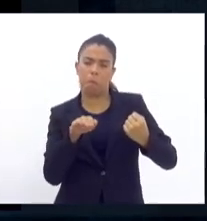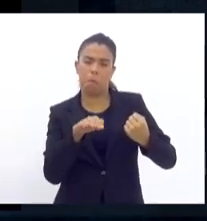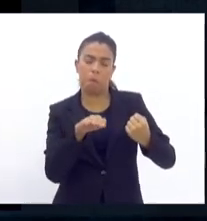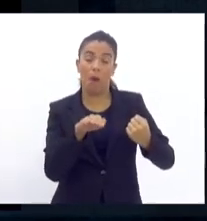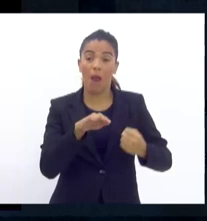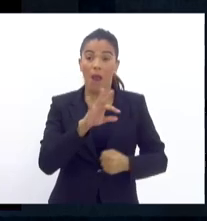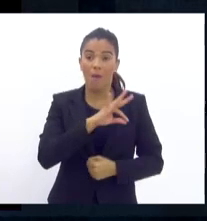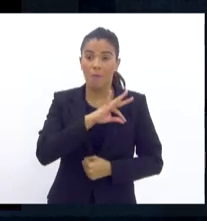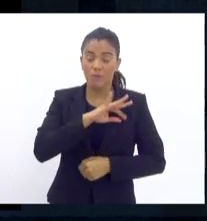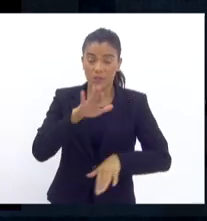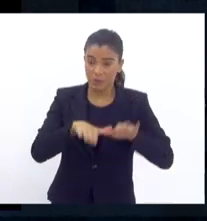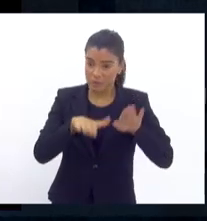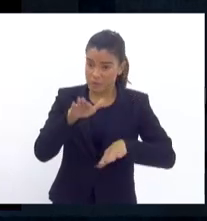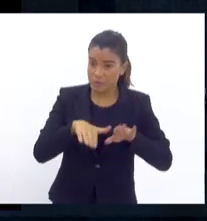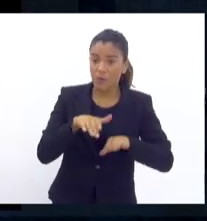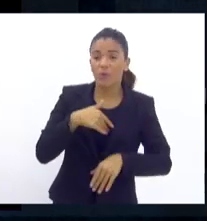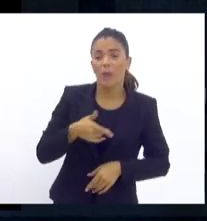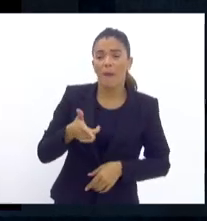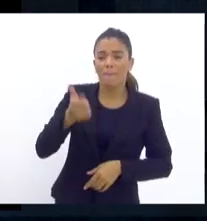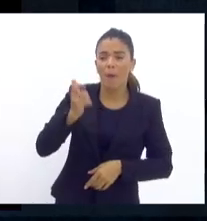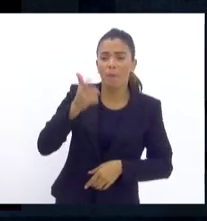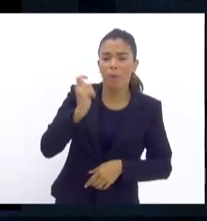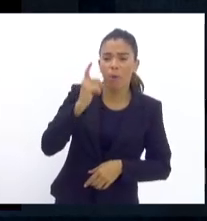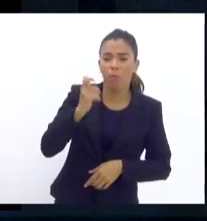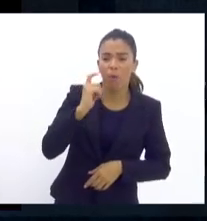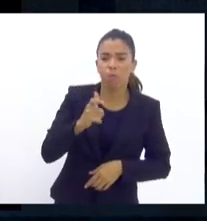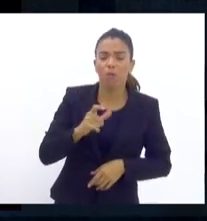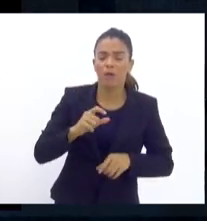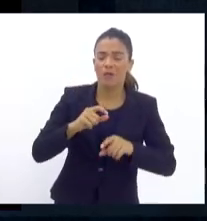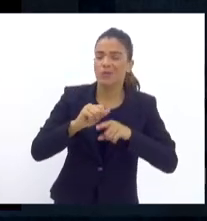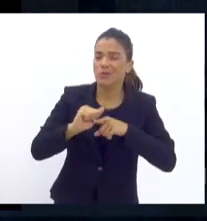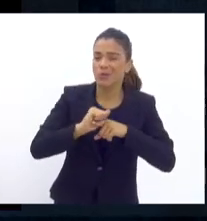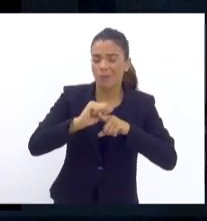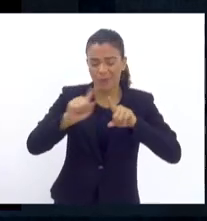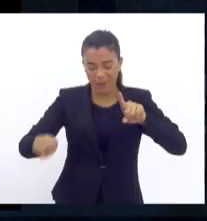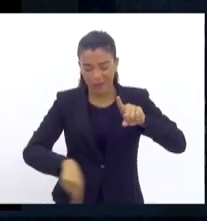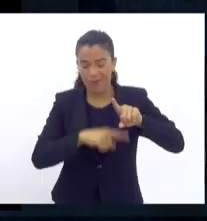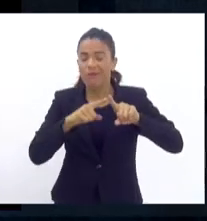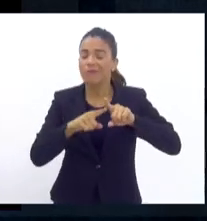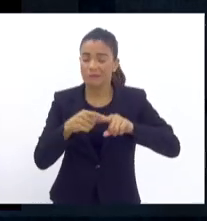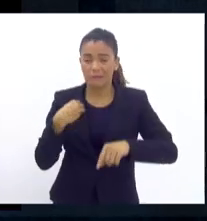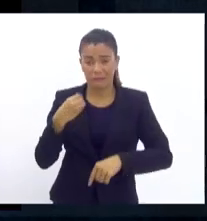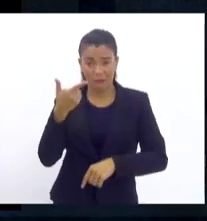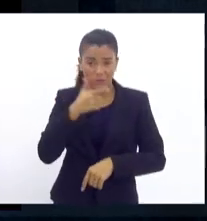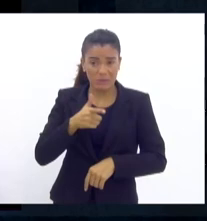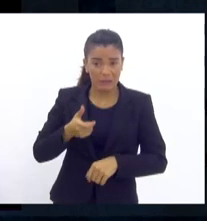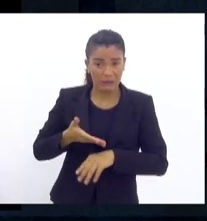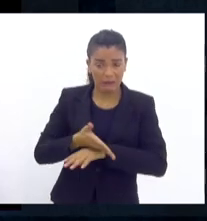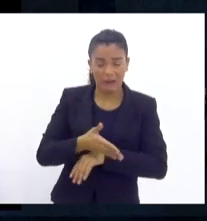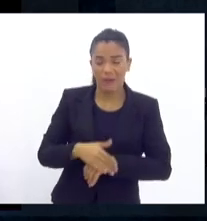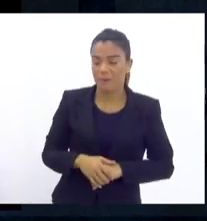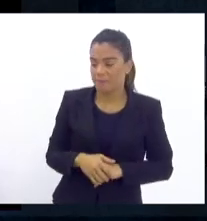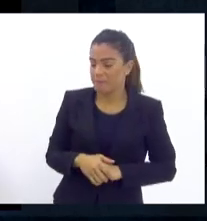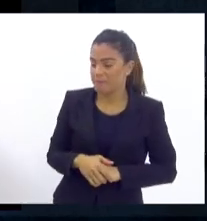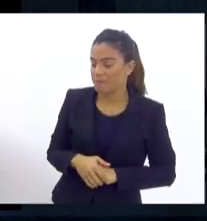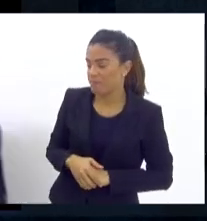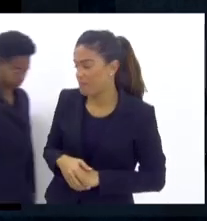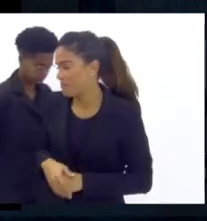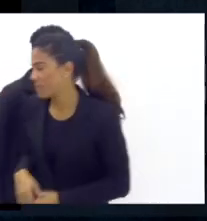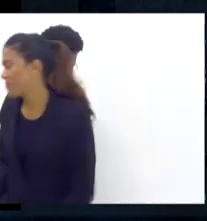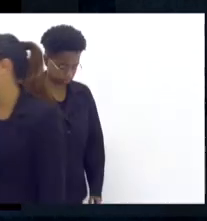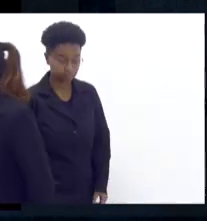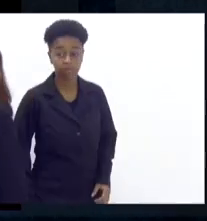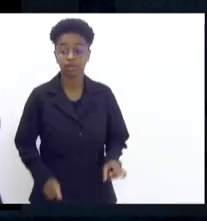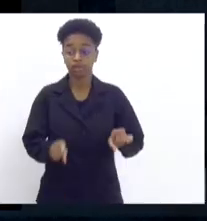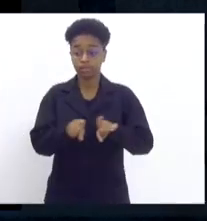policial, às vezes, tem que fazer, efetuar disparo em pneu, e mesmo assim conseguiu entrar. E outra coisa, que a